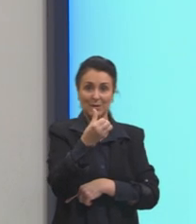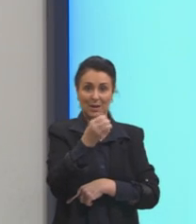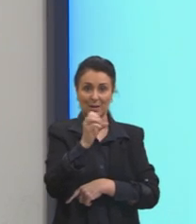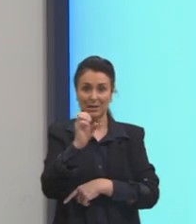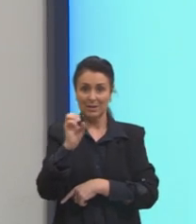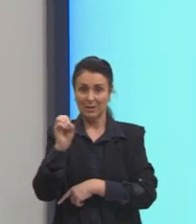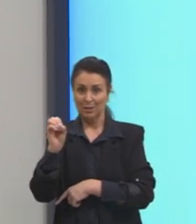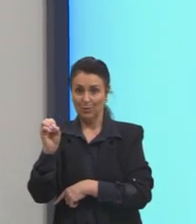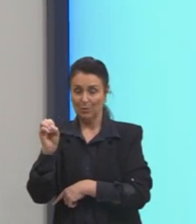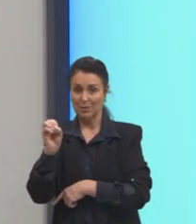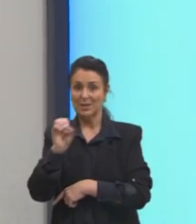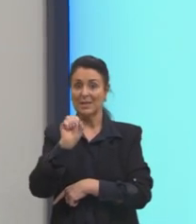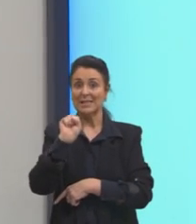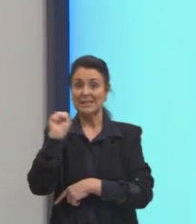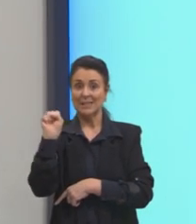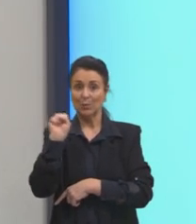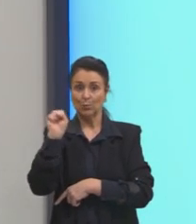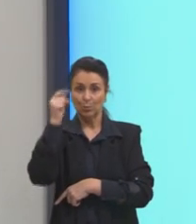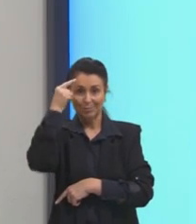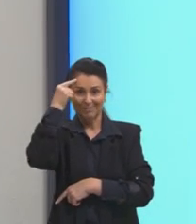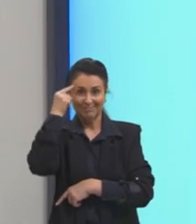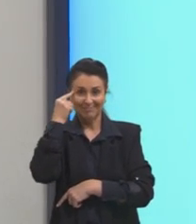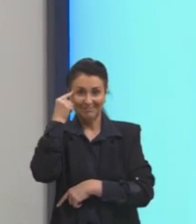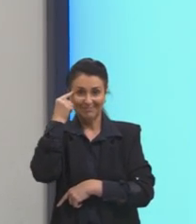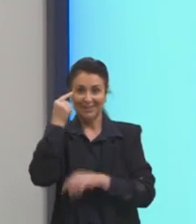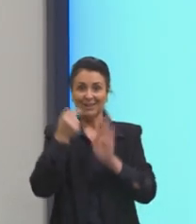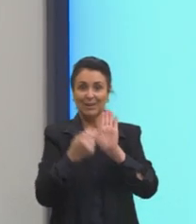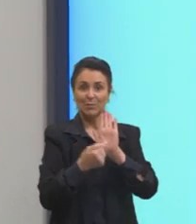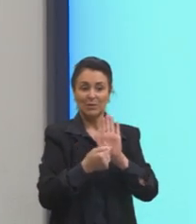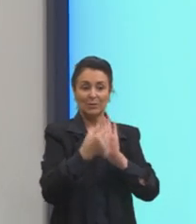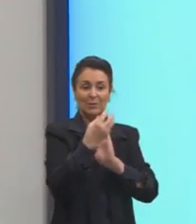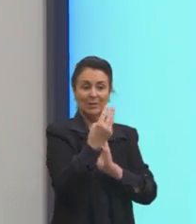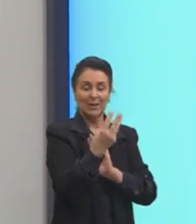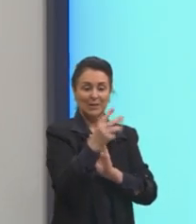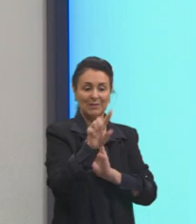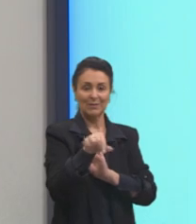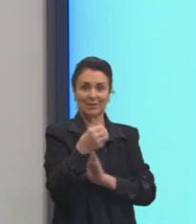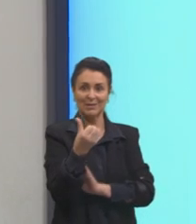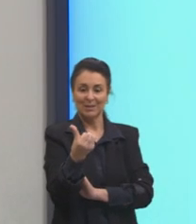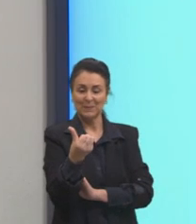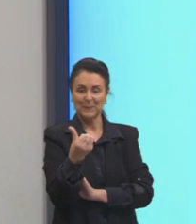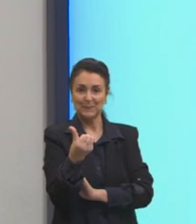a gente já está vendo algo indicando que a gente vai ter o 3,6 aqui, né?